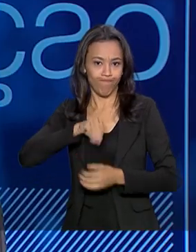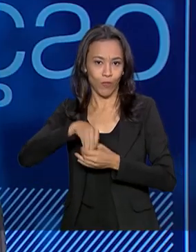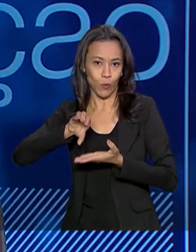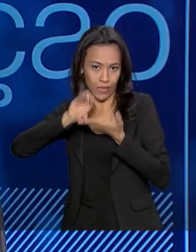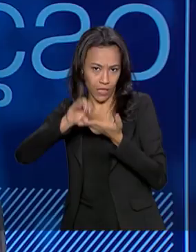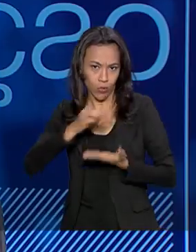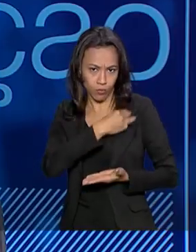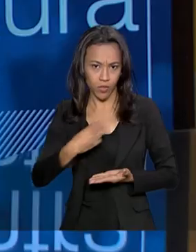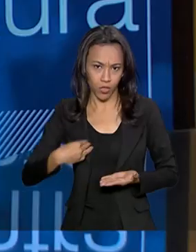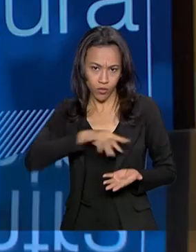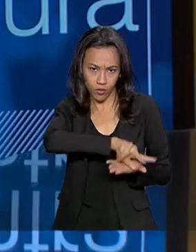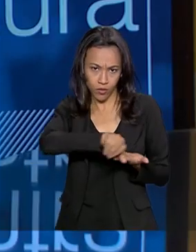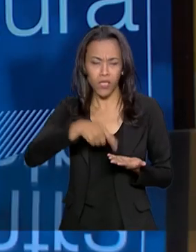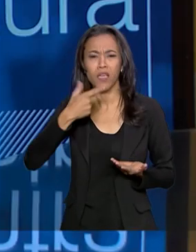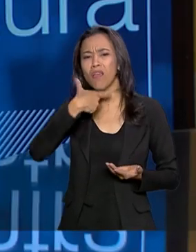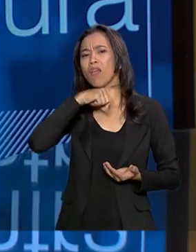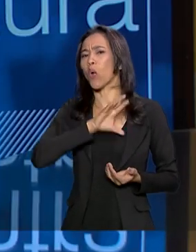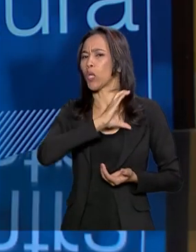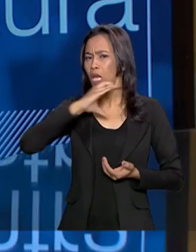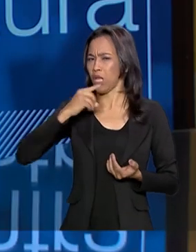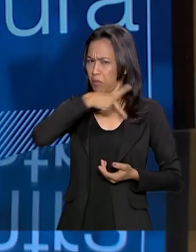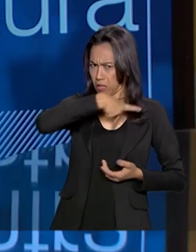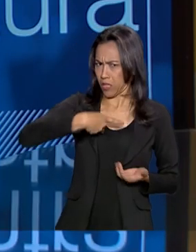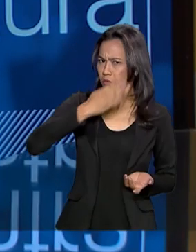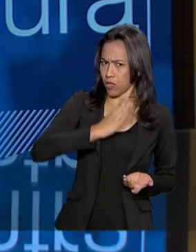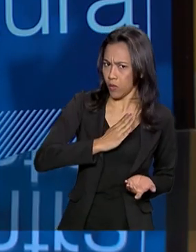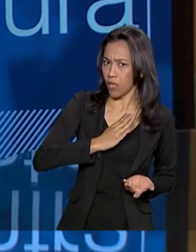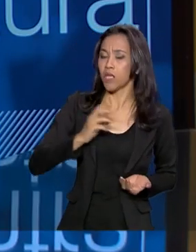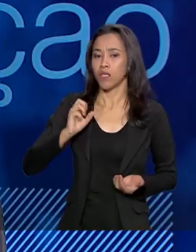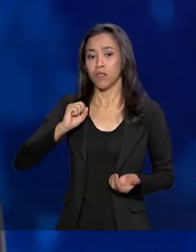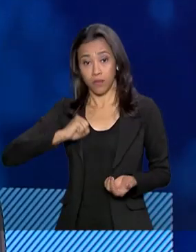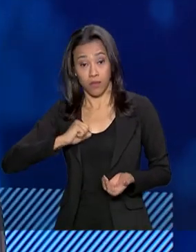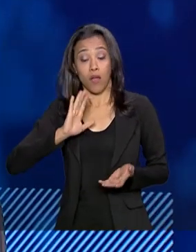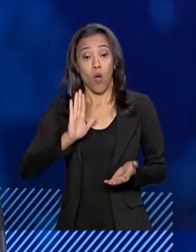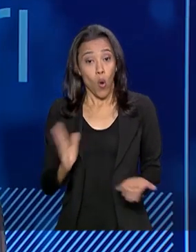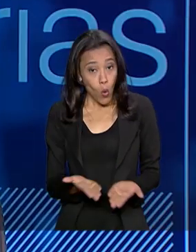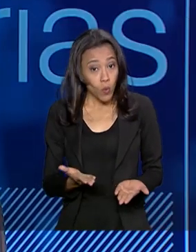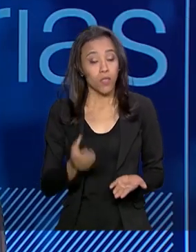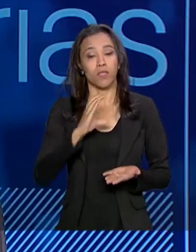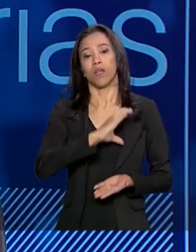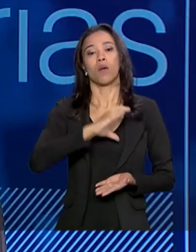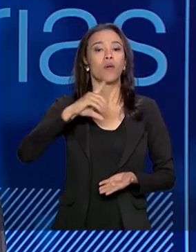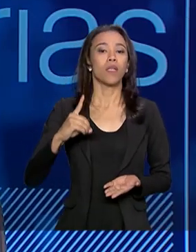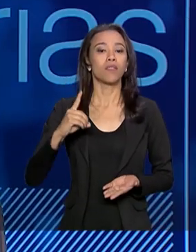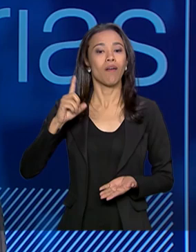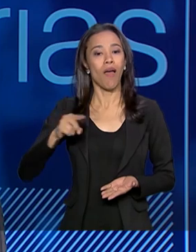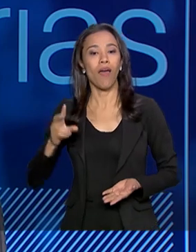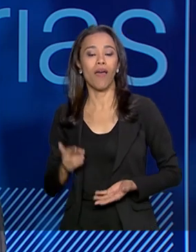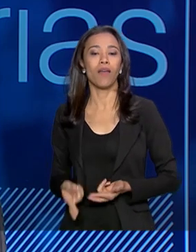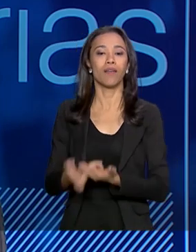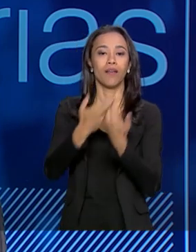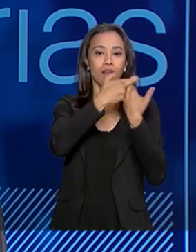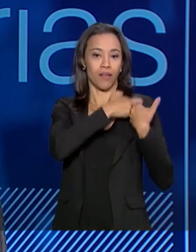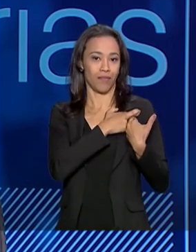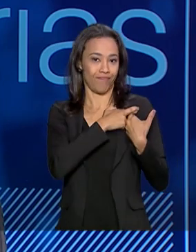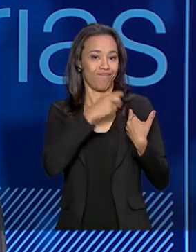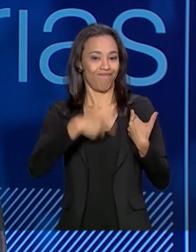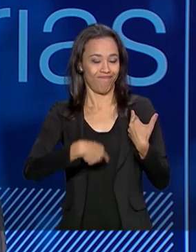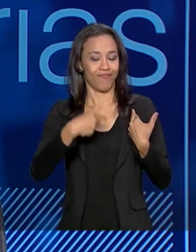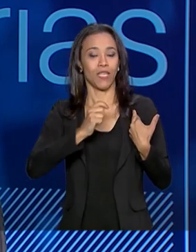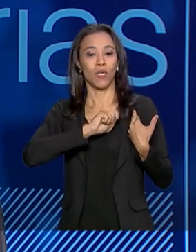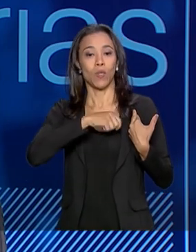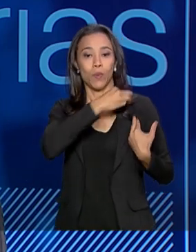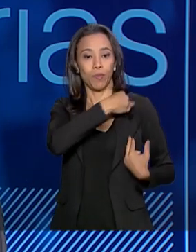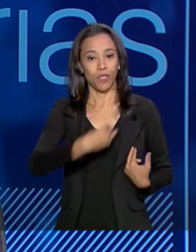Que é coordenado e presidido pelo Presidente da República? Isso. A coordenação hoje passou para a Casa Civil, o Ministro Onyx.